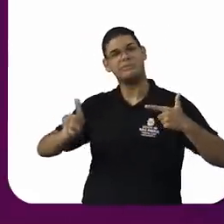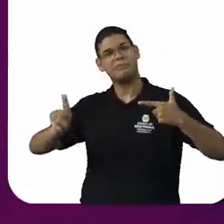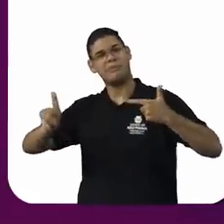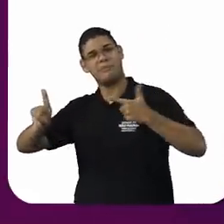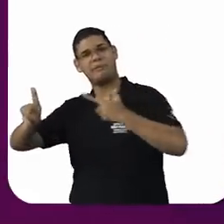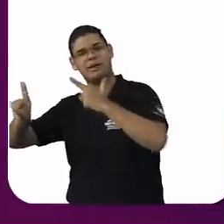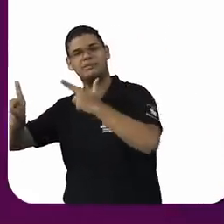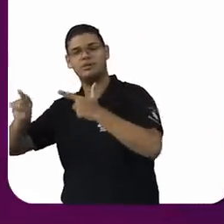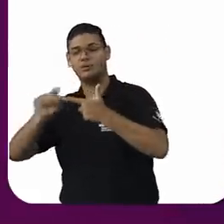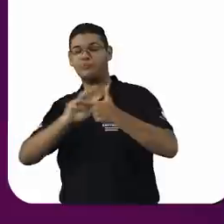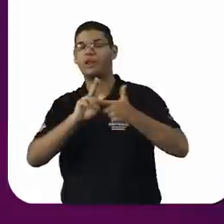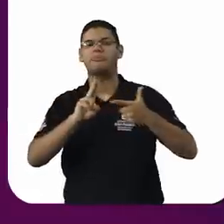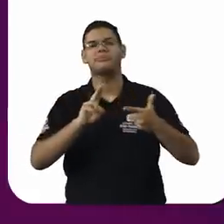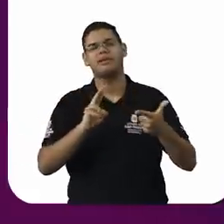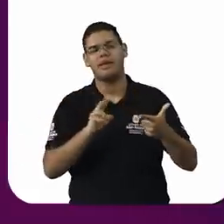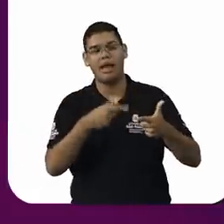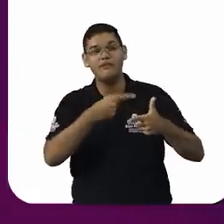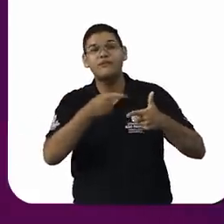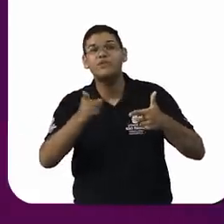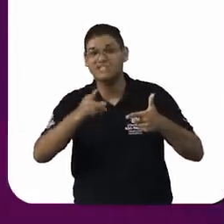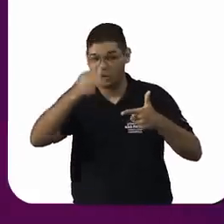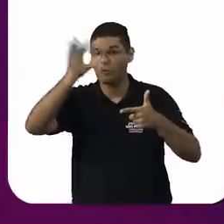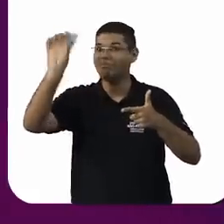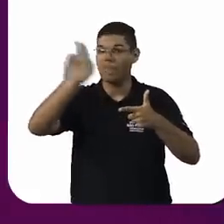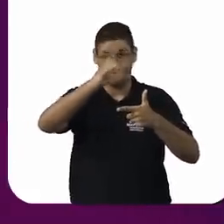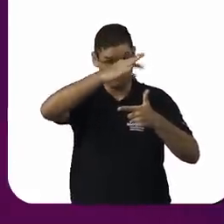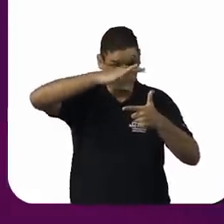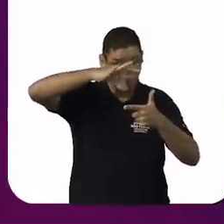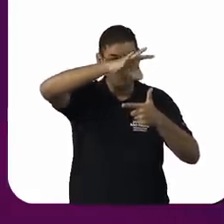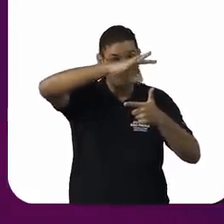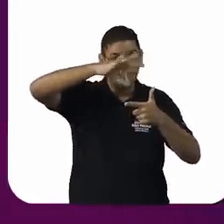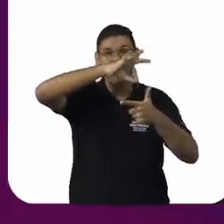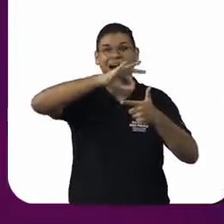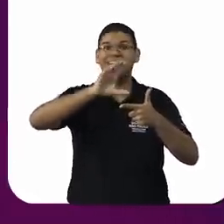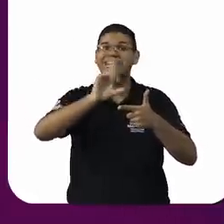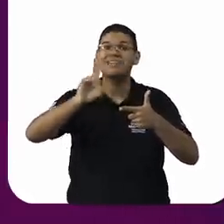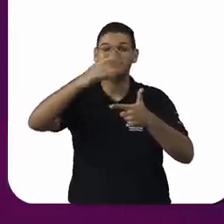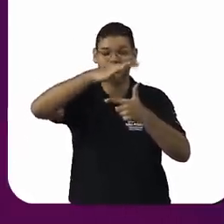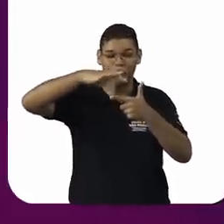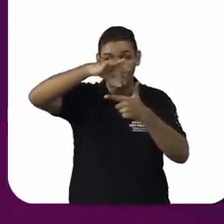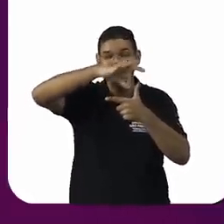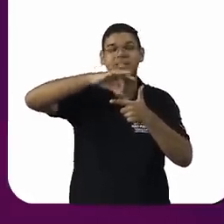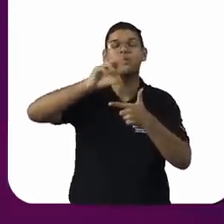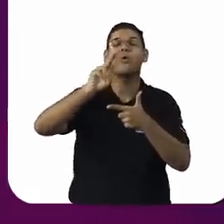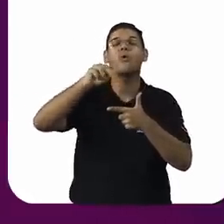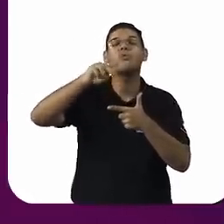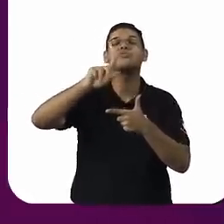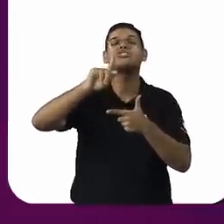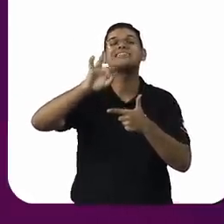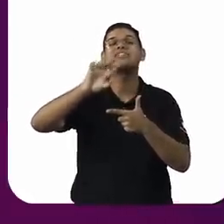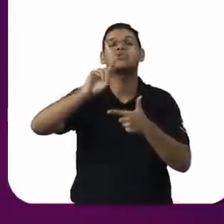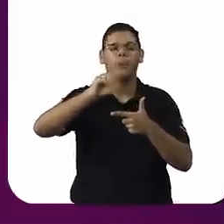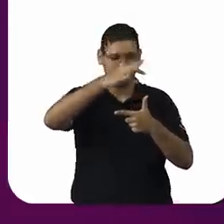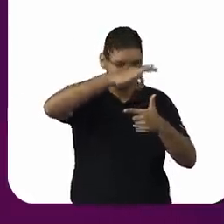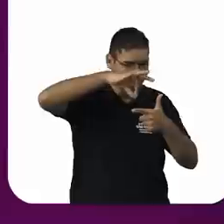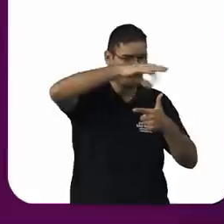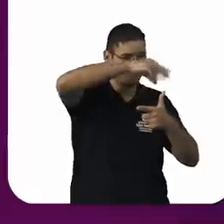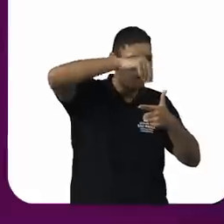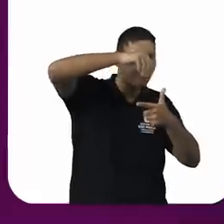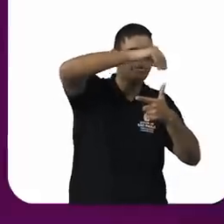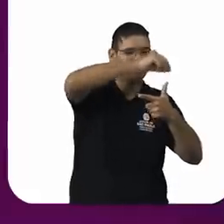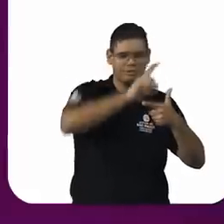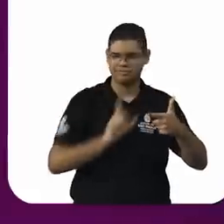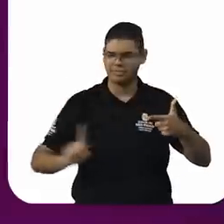ungido, não é? Os narco, os narco traficantes, enfim, tem uma